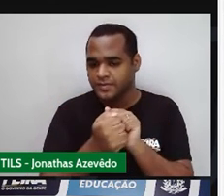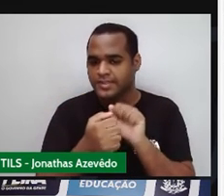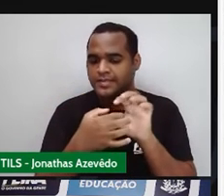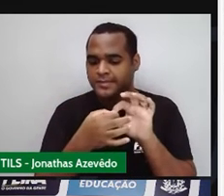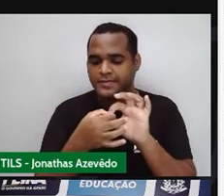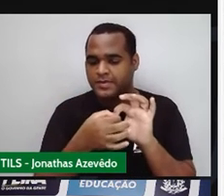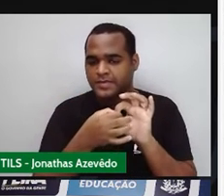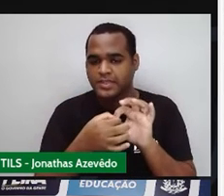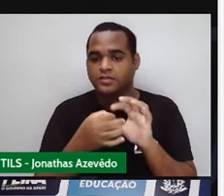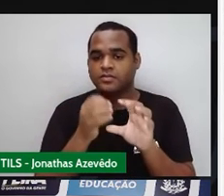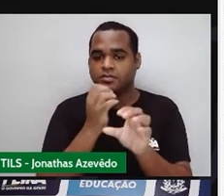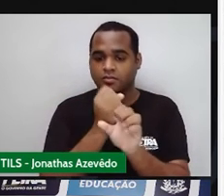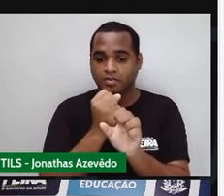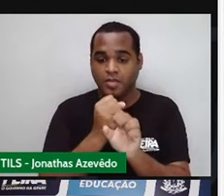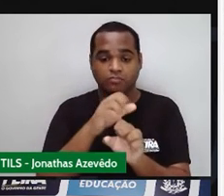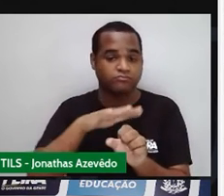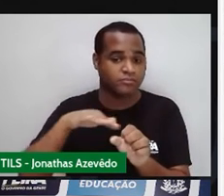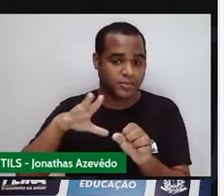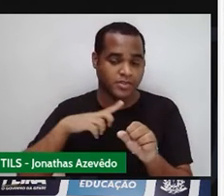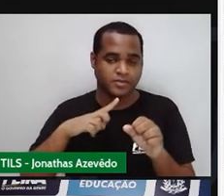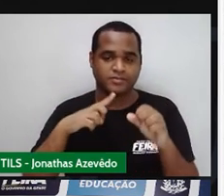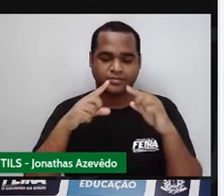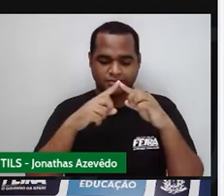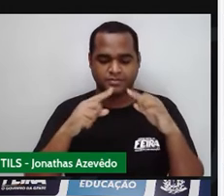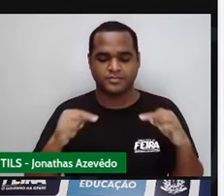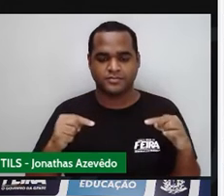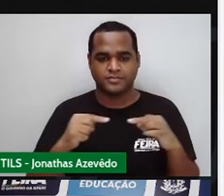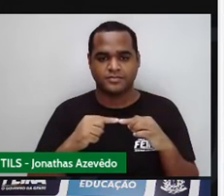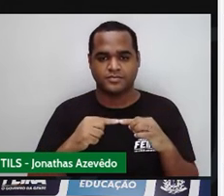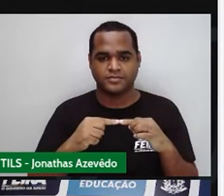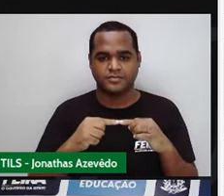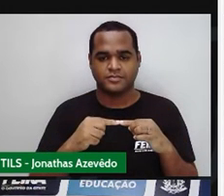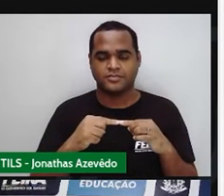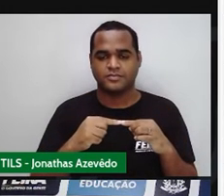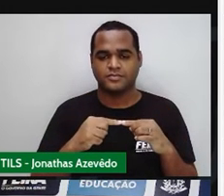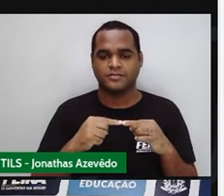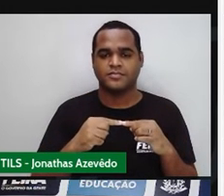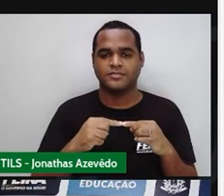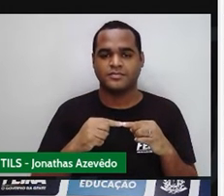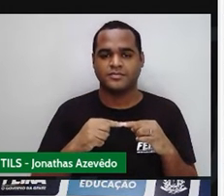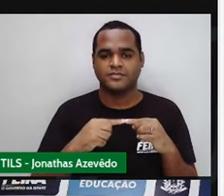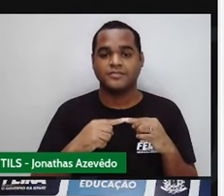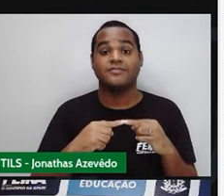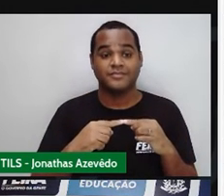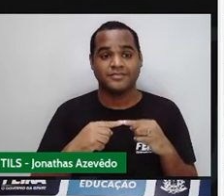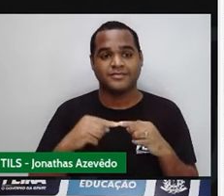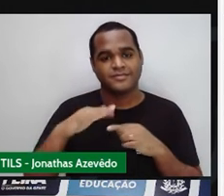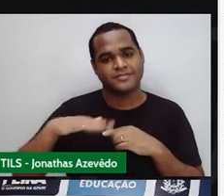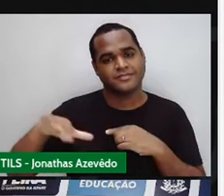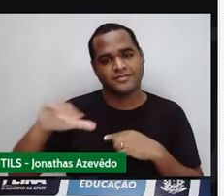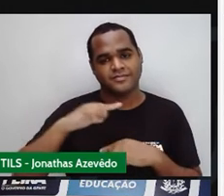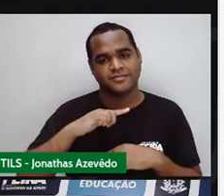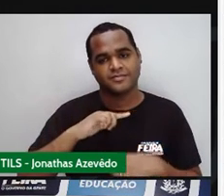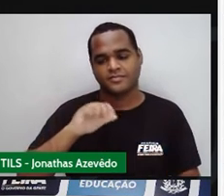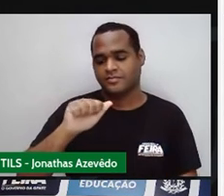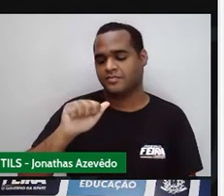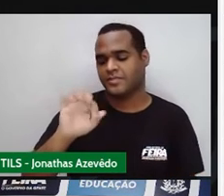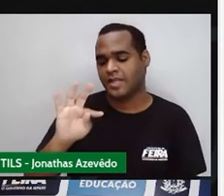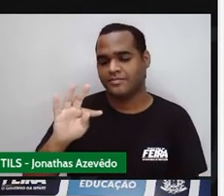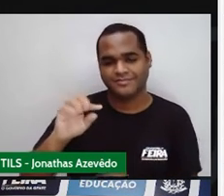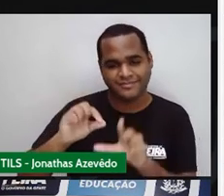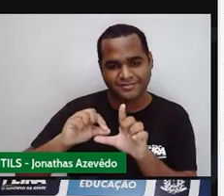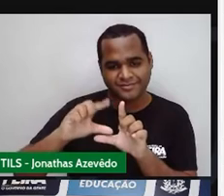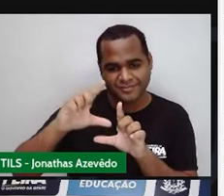trapézio. Junta as áreas dos triângulos da área do trapézio. Então, ali, aquele AT maiúsculo